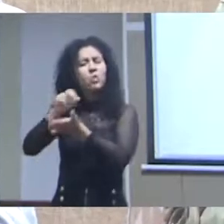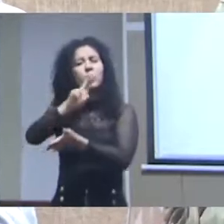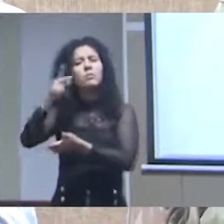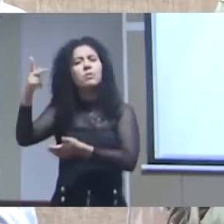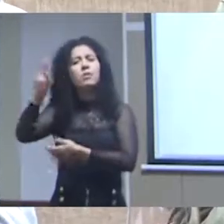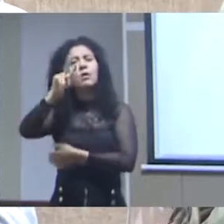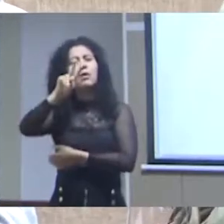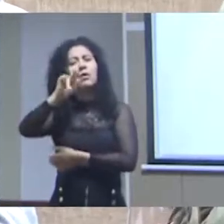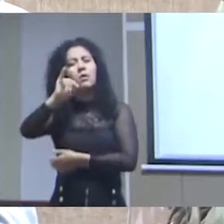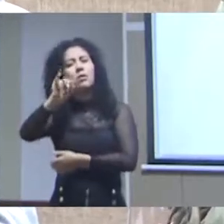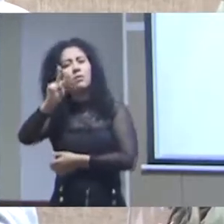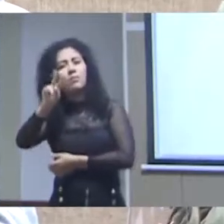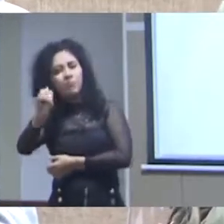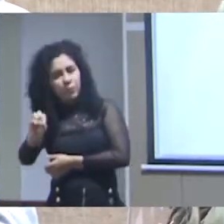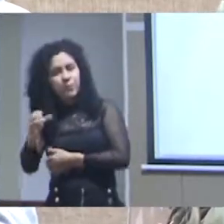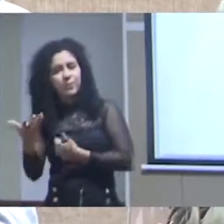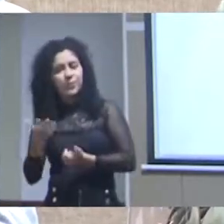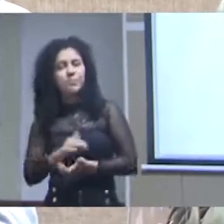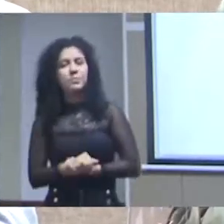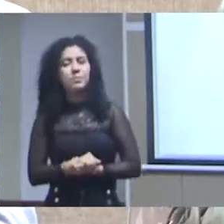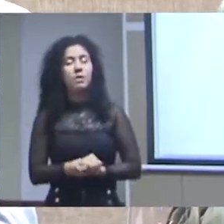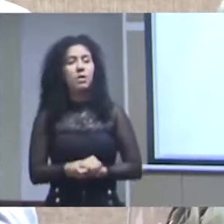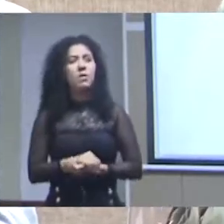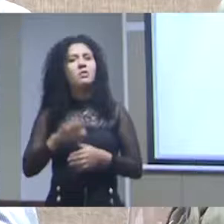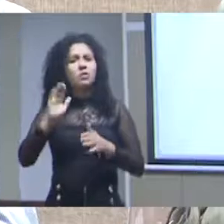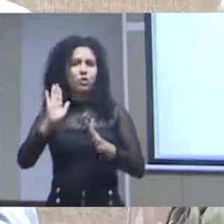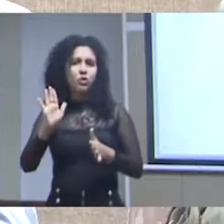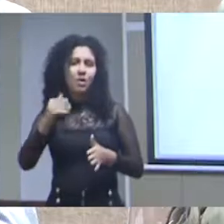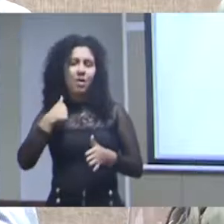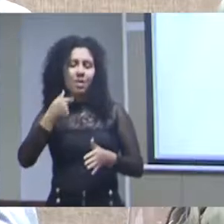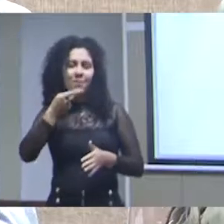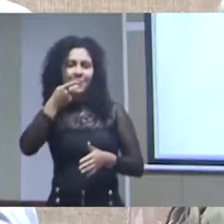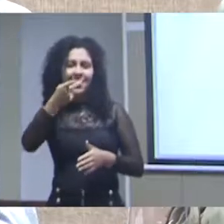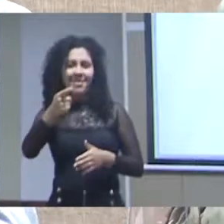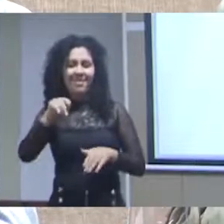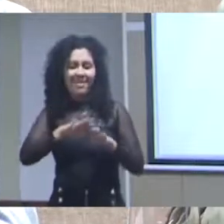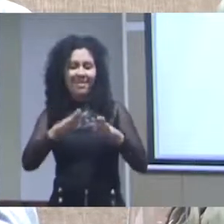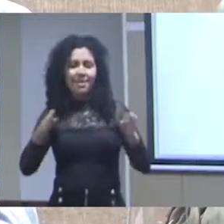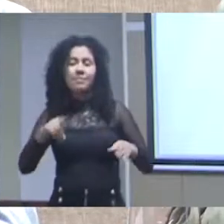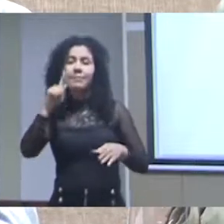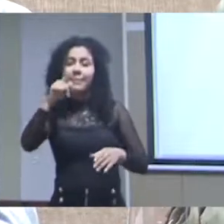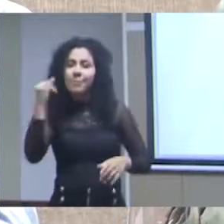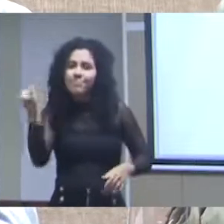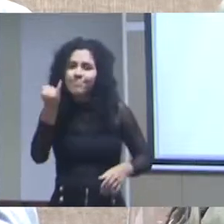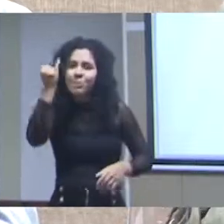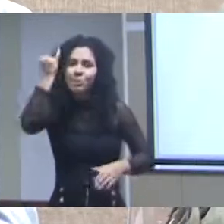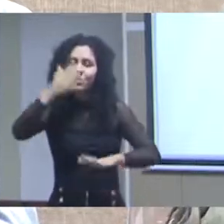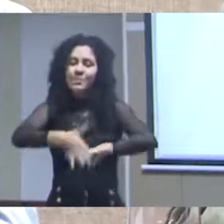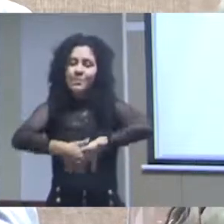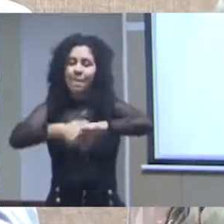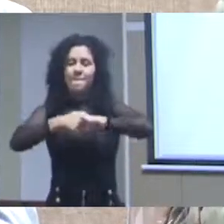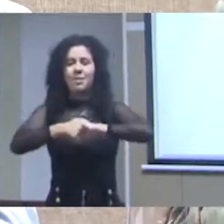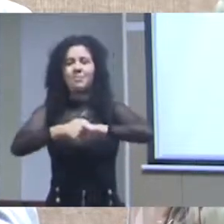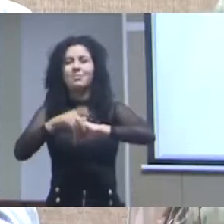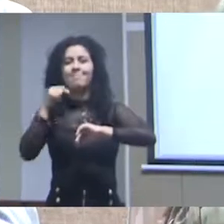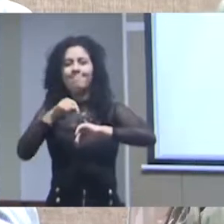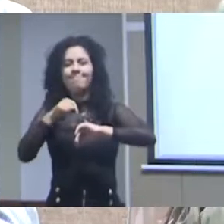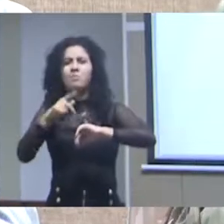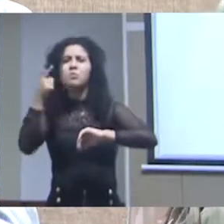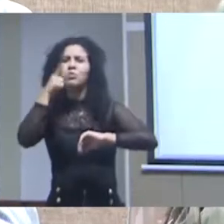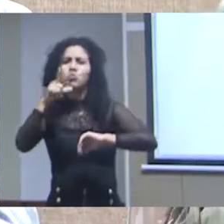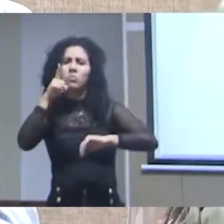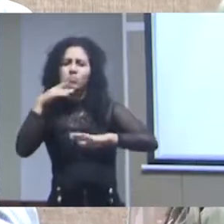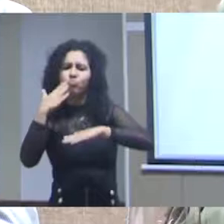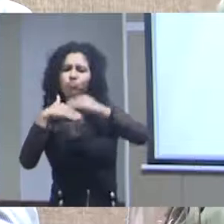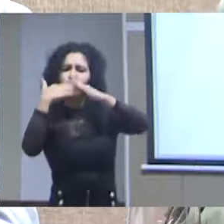sempre como já foi colocado aqui na mesa de abertura a importância das parcerias para chegar mais longe